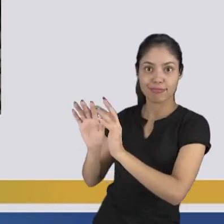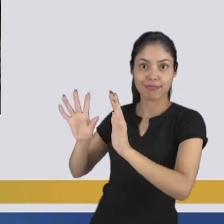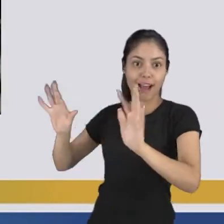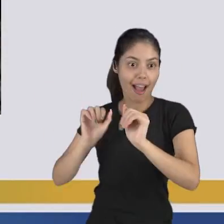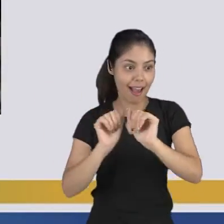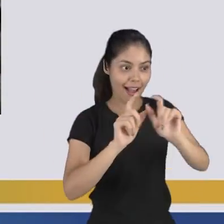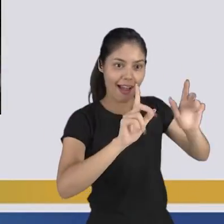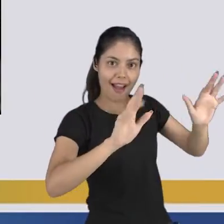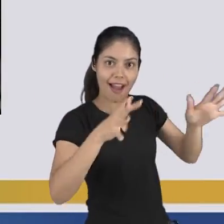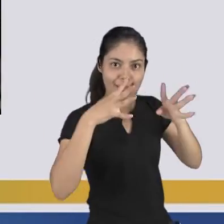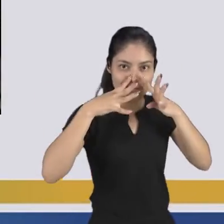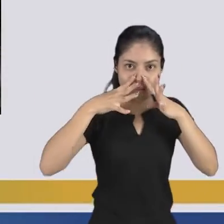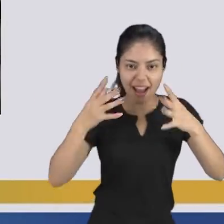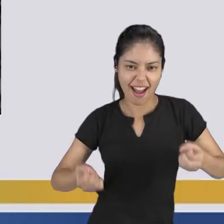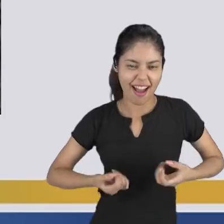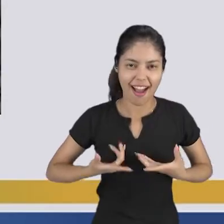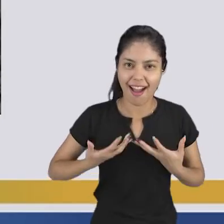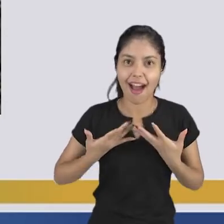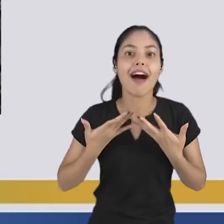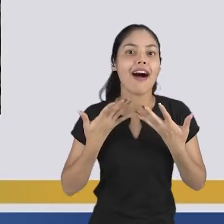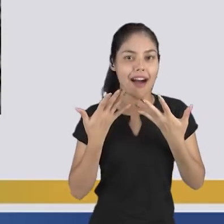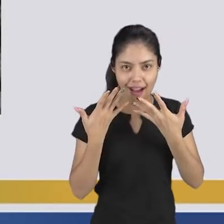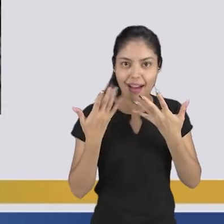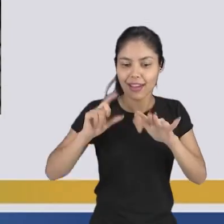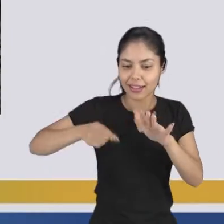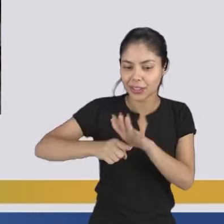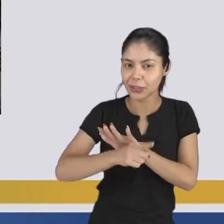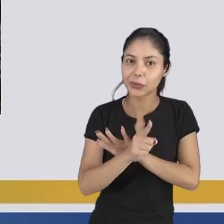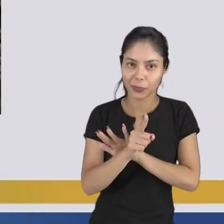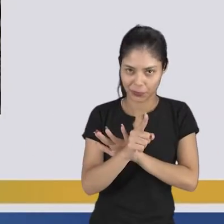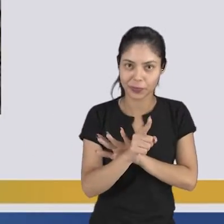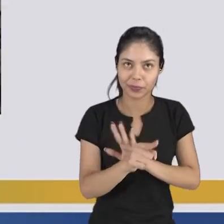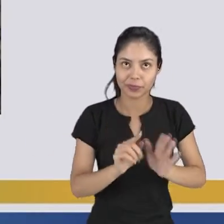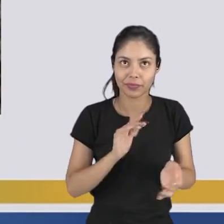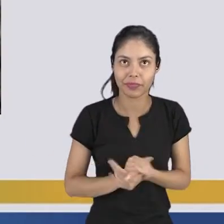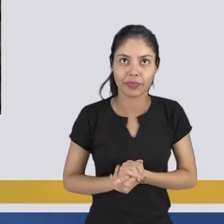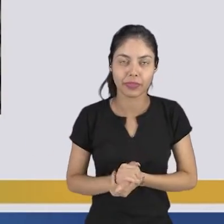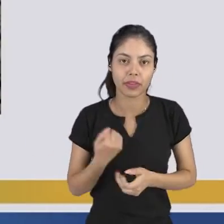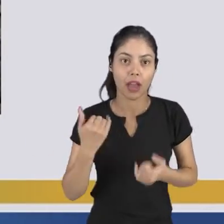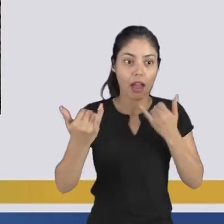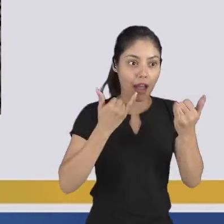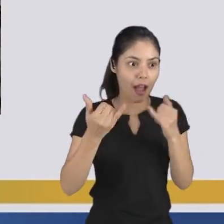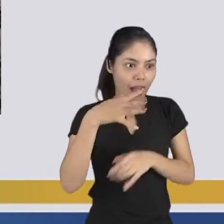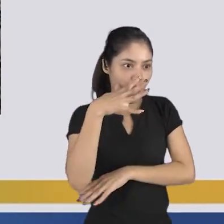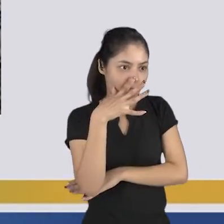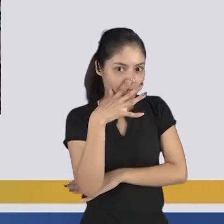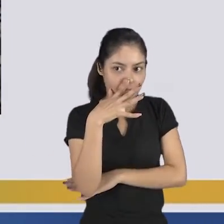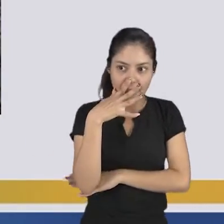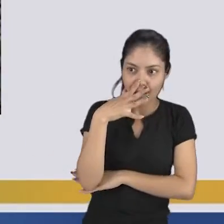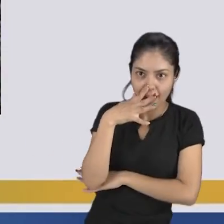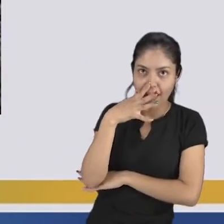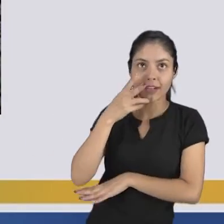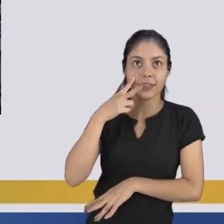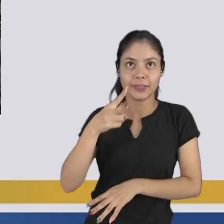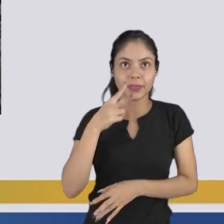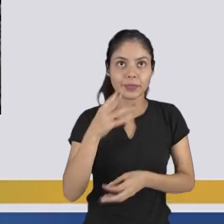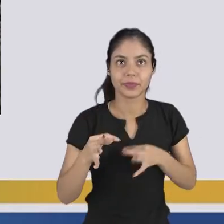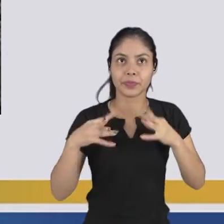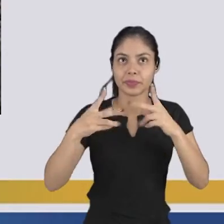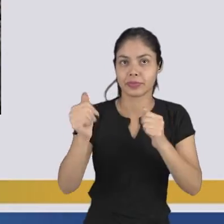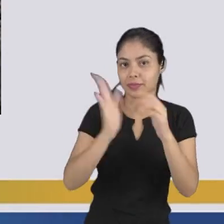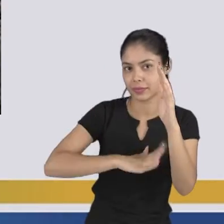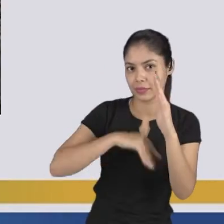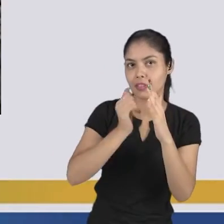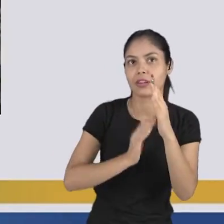ao espectador a sensação de estar realmente dentro de suas obras. O público fica imerso nas fases da vida de Van Gogh e de suas